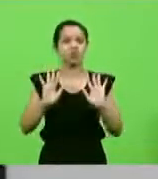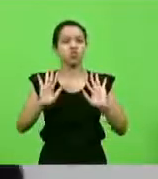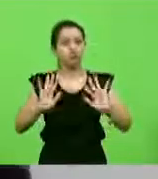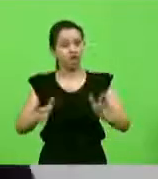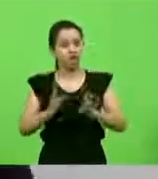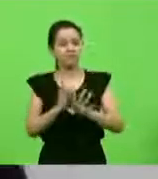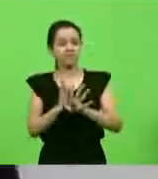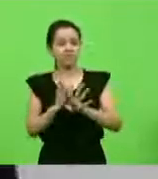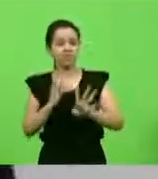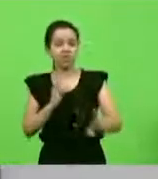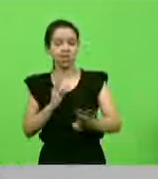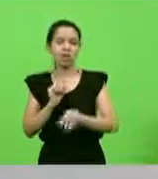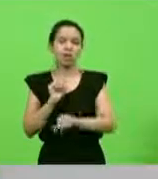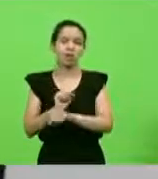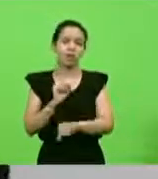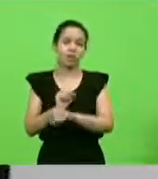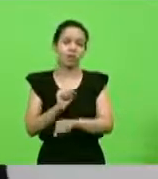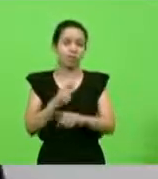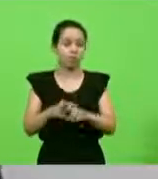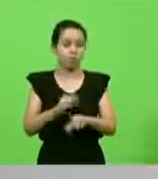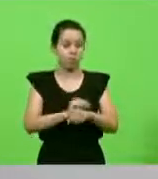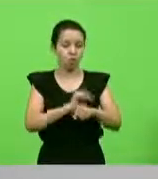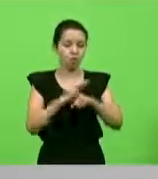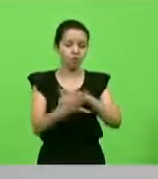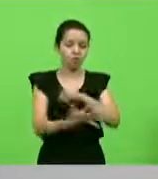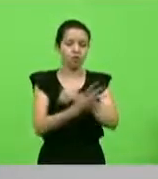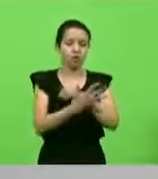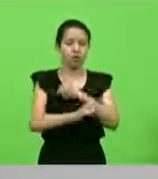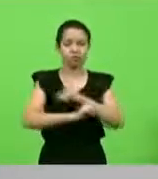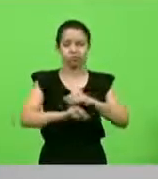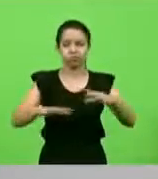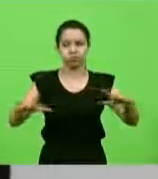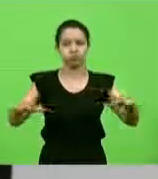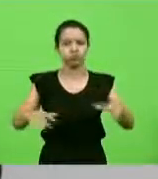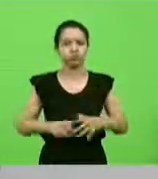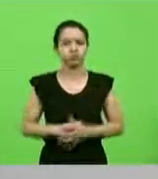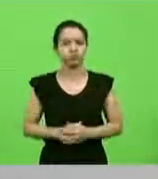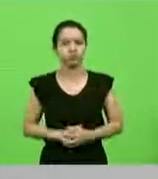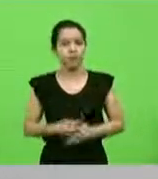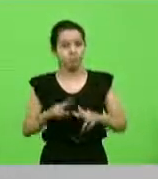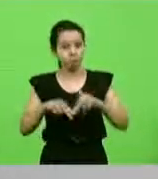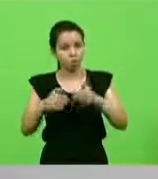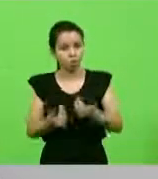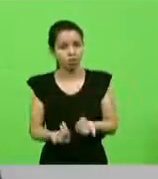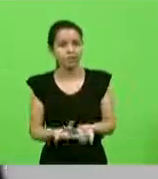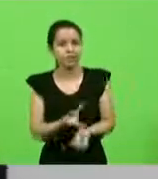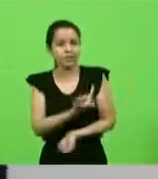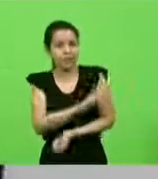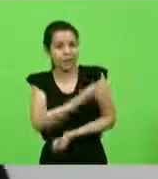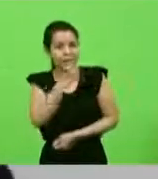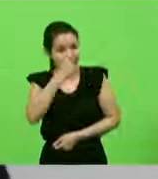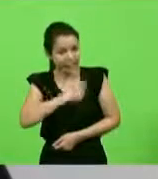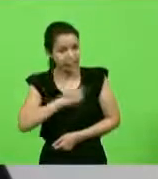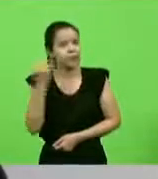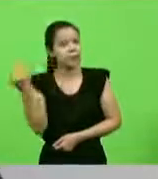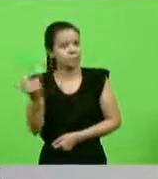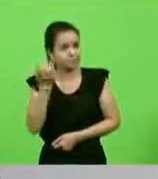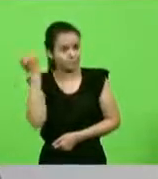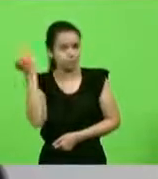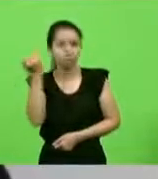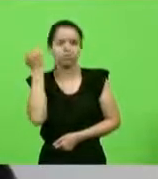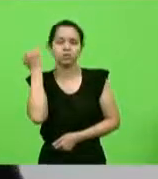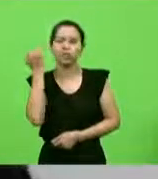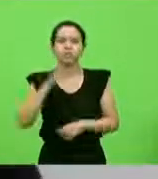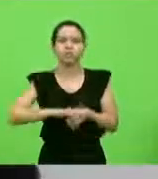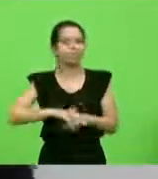espera em função da pandemia do novo coronavírus. Por isso, a vacina contra a gripe é importante mais do que